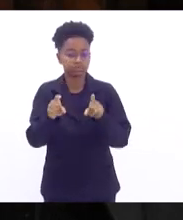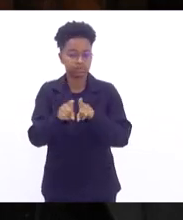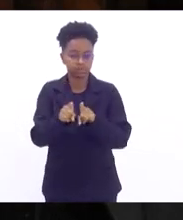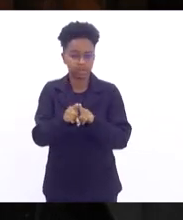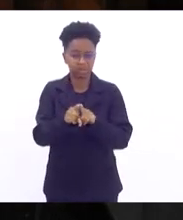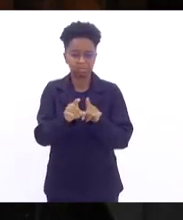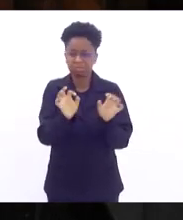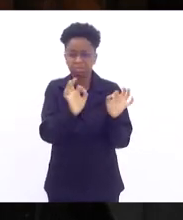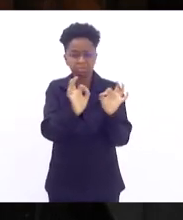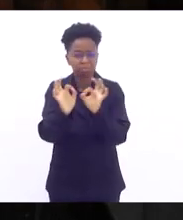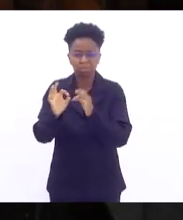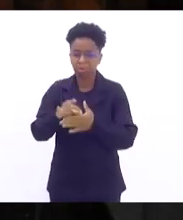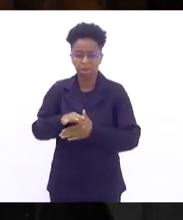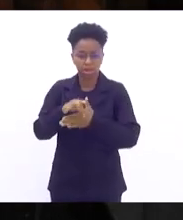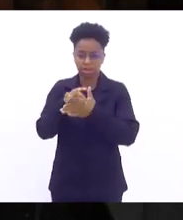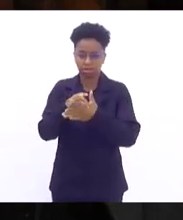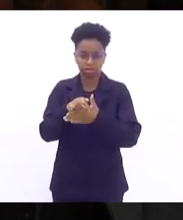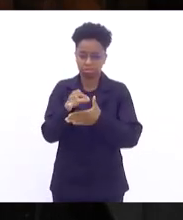nenhum líder.